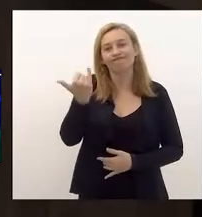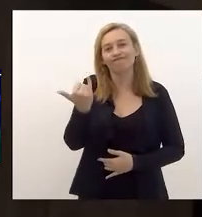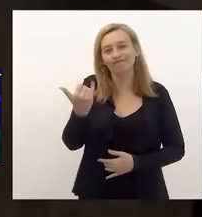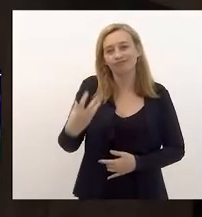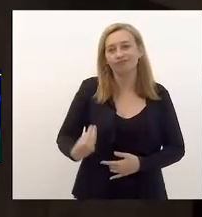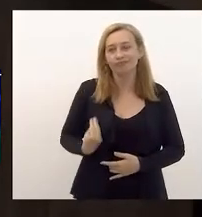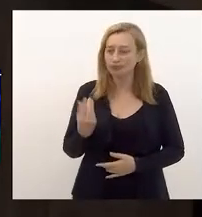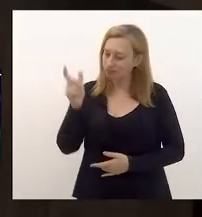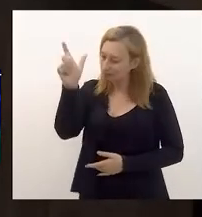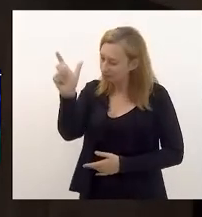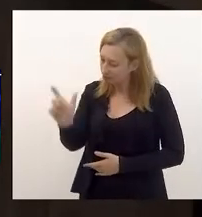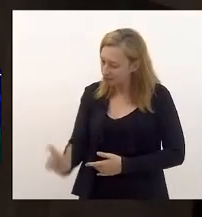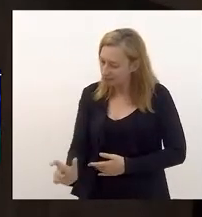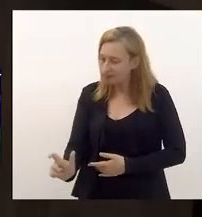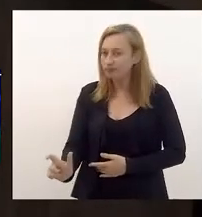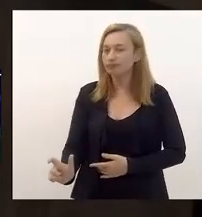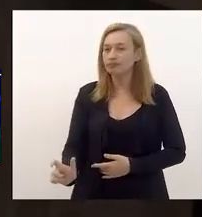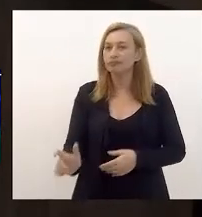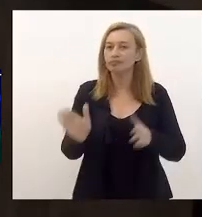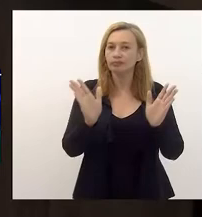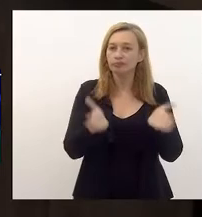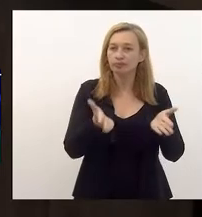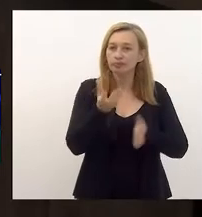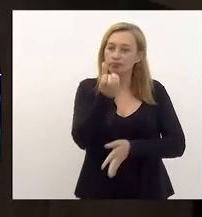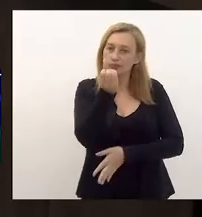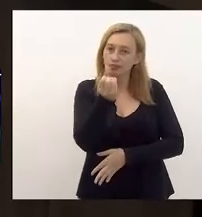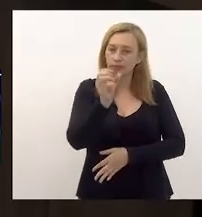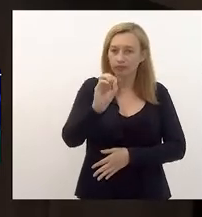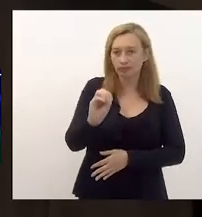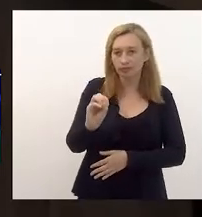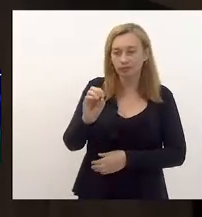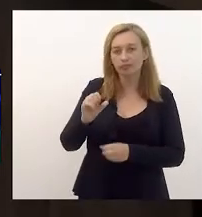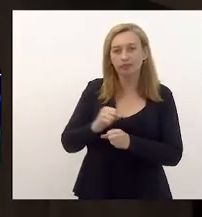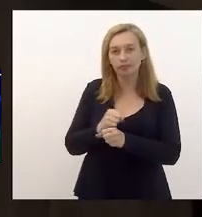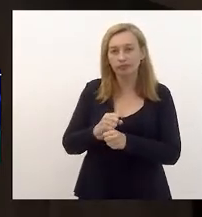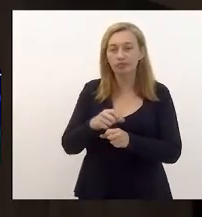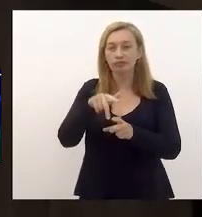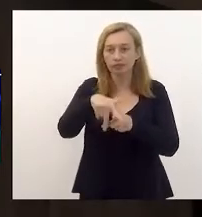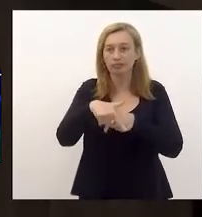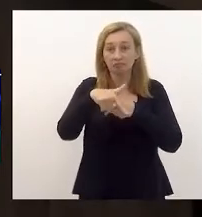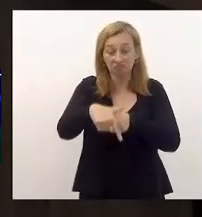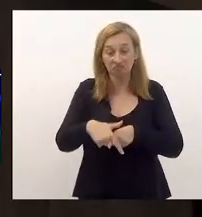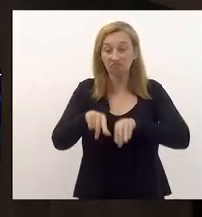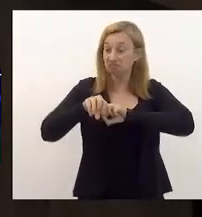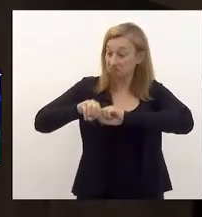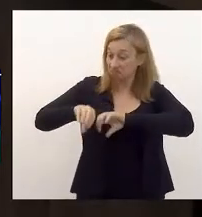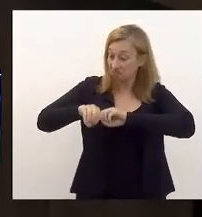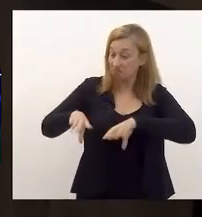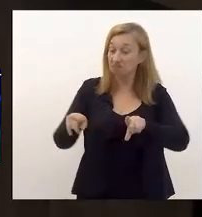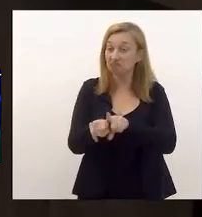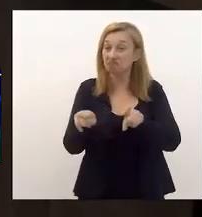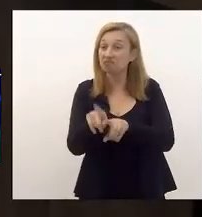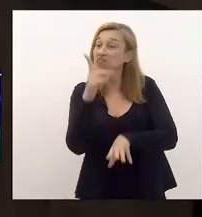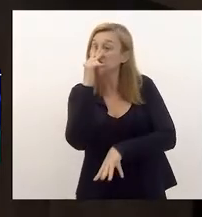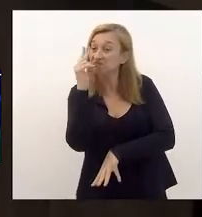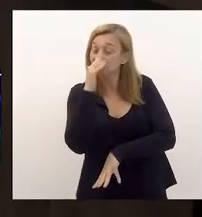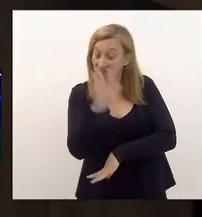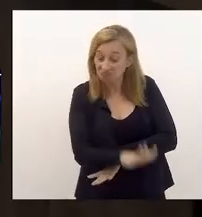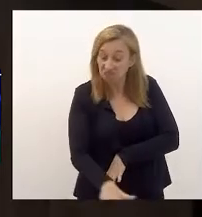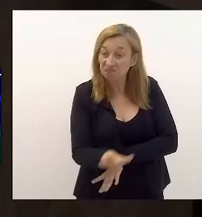desse atleta. Ele hoje está com 60 anos, ainda monta, ainda dá aula. Parece uma criança